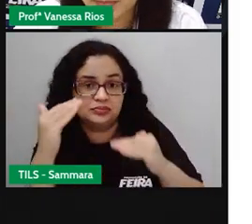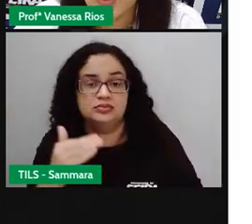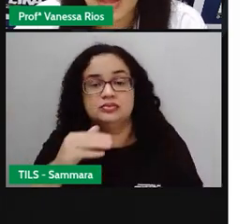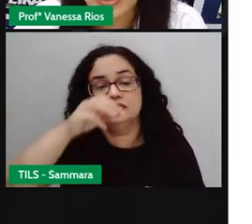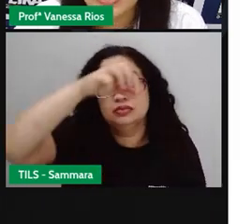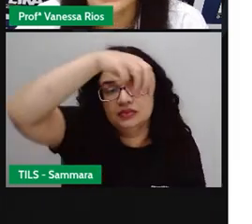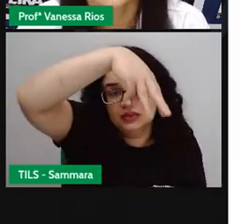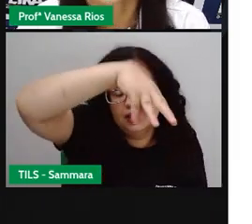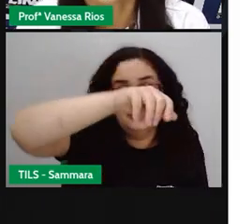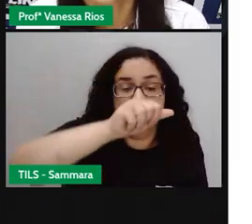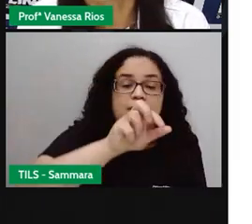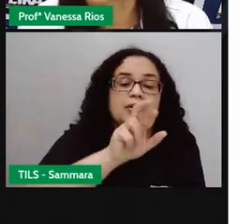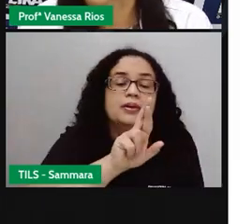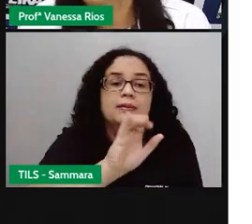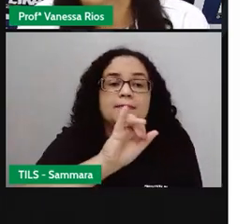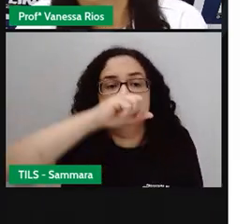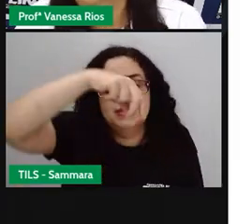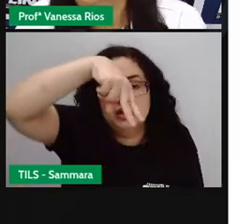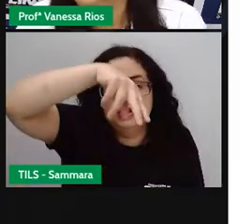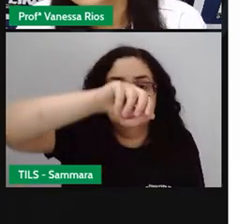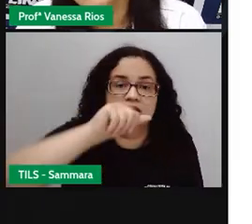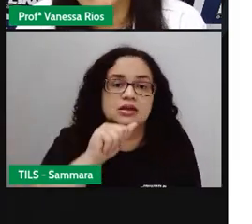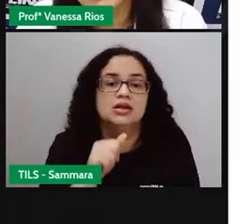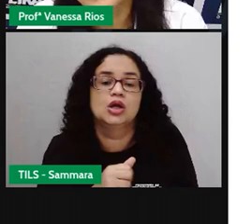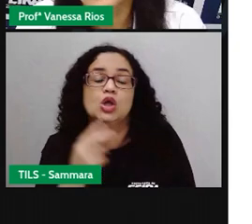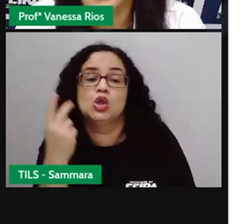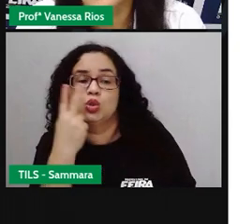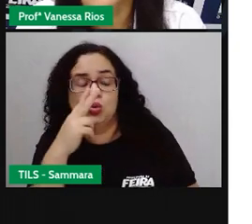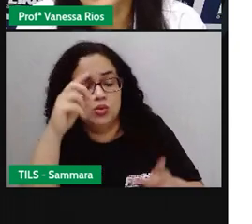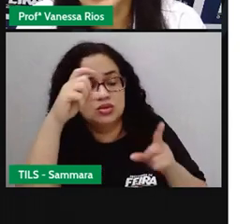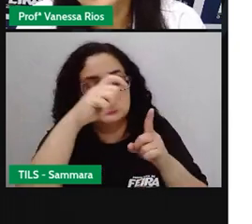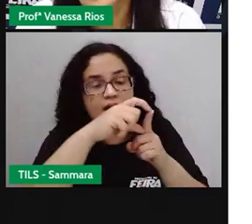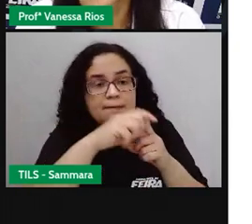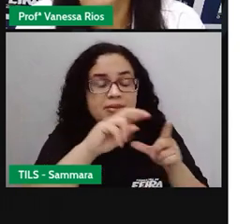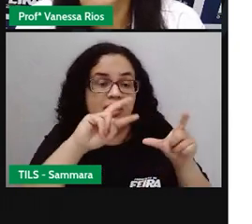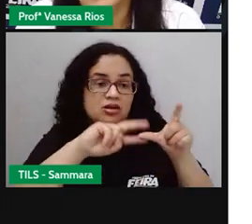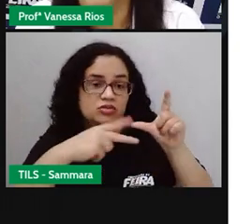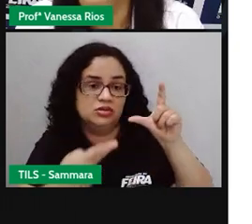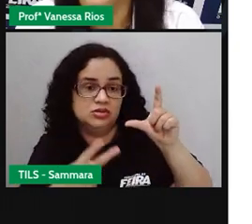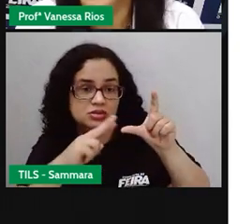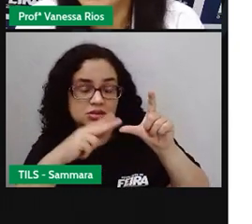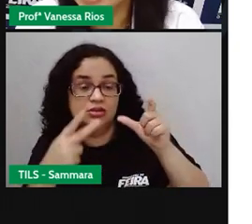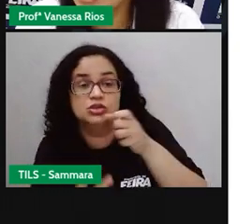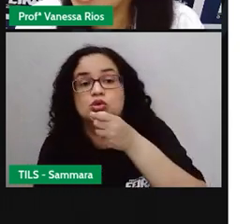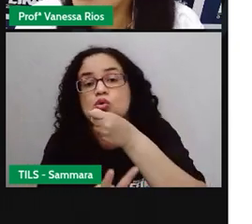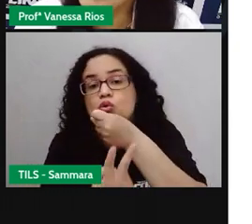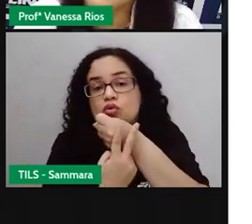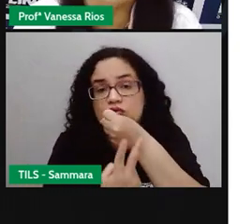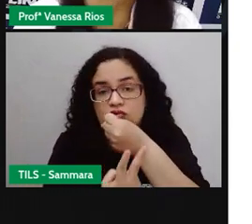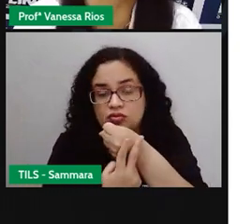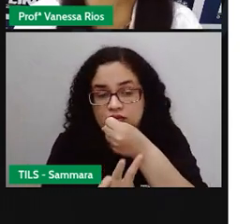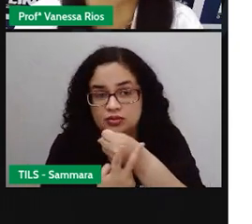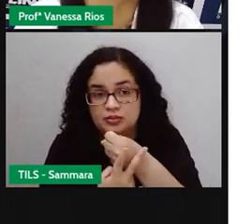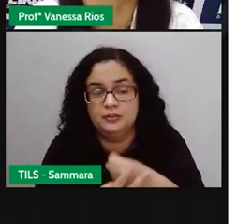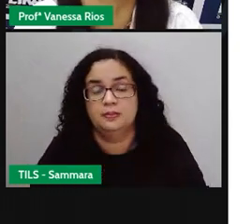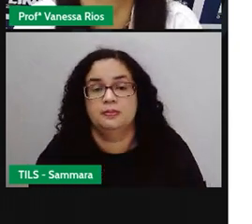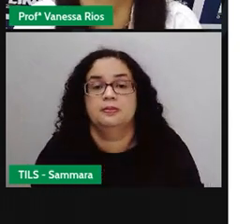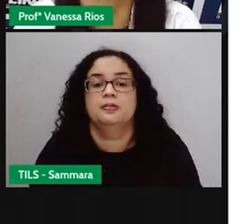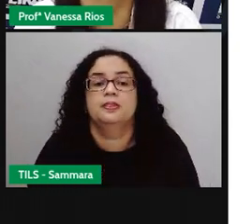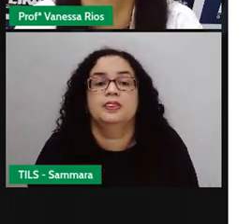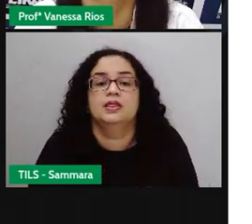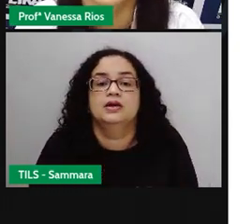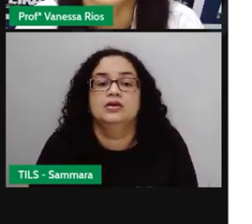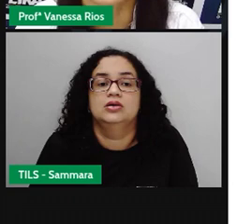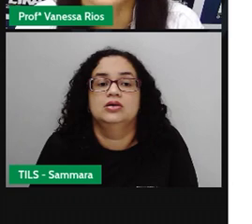por Marina, a gente observa aí duas palavras classificadas como verba pro também colocou aí em destaque.